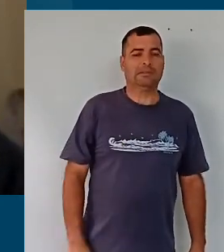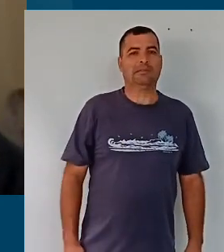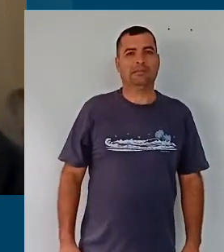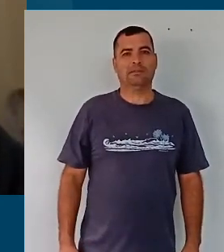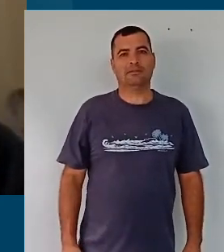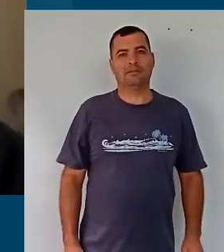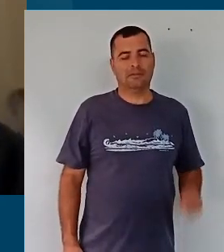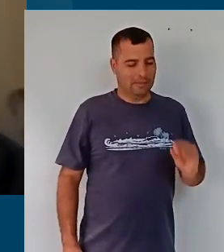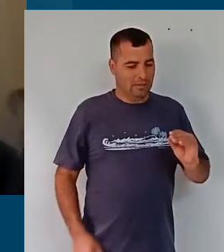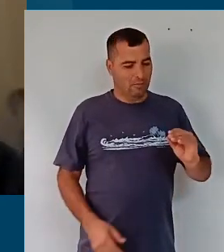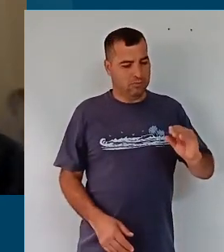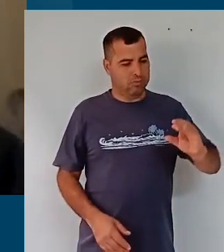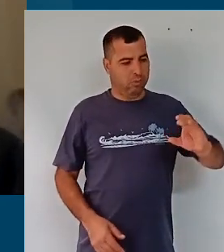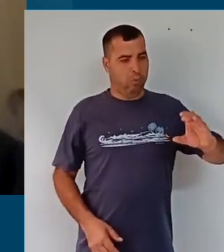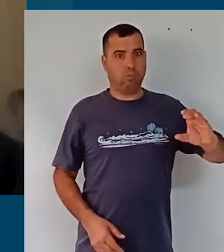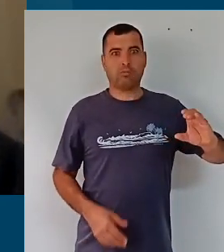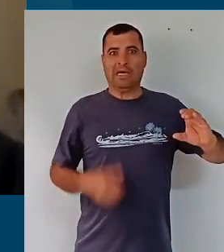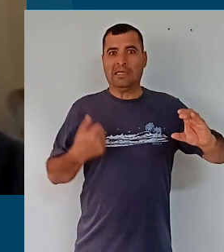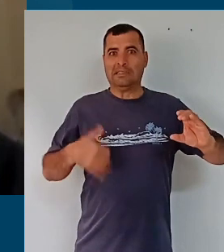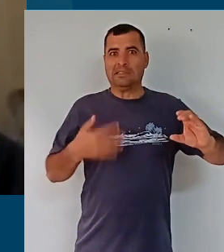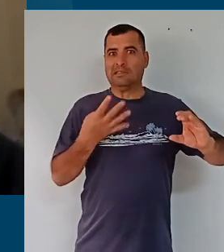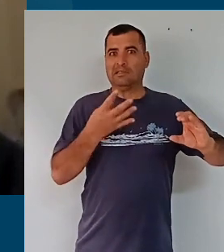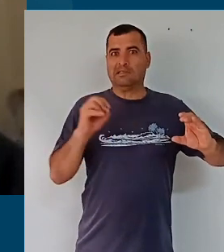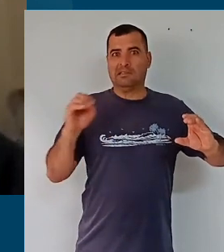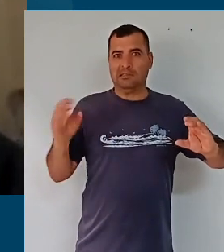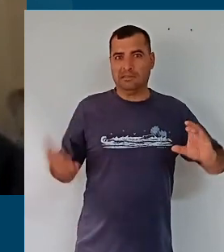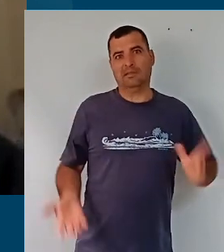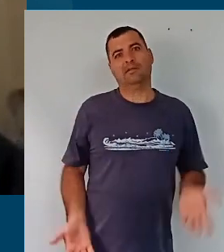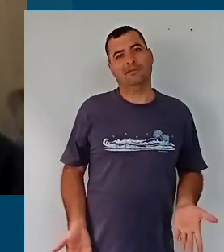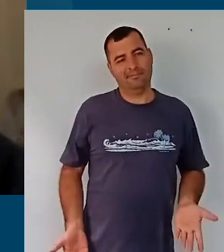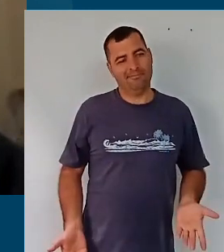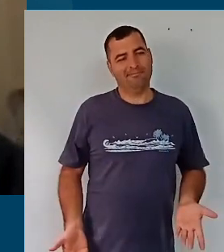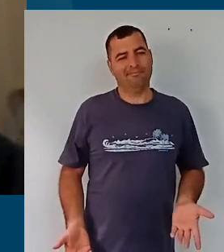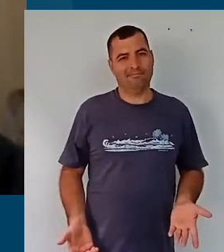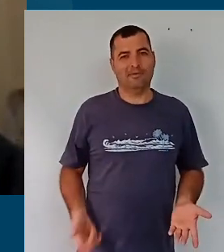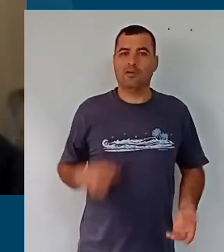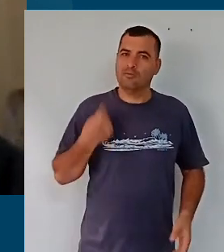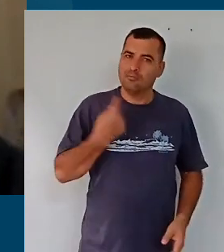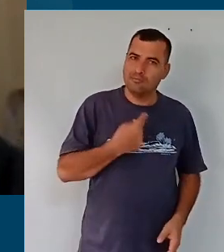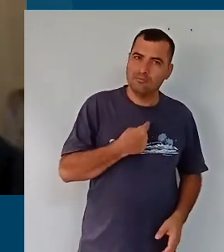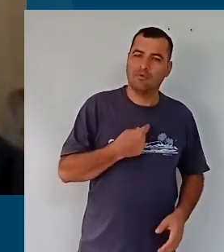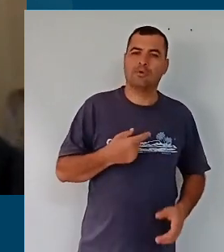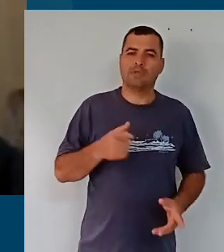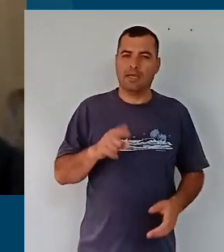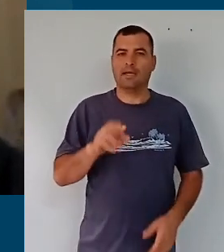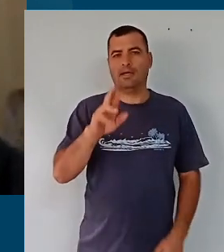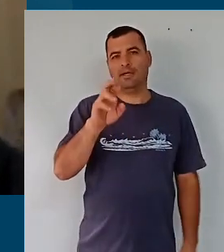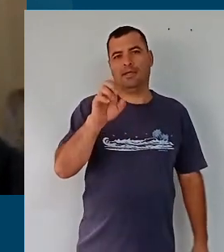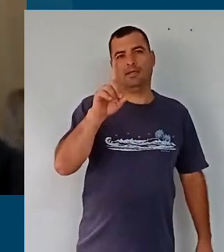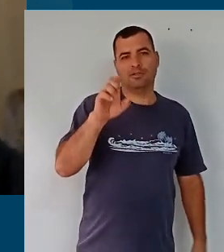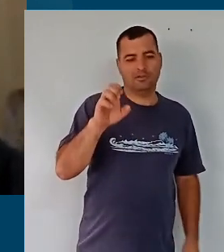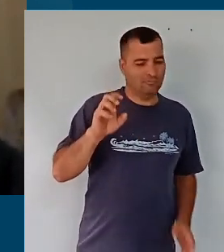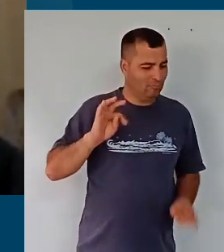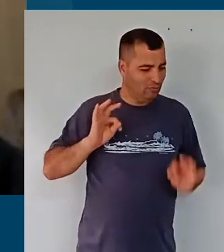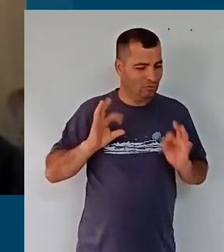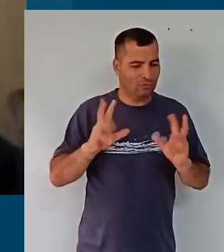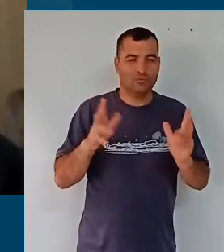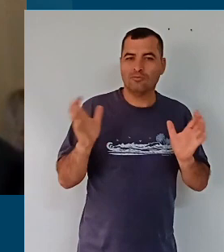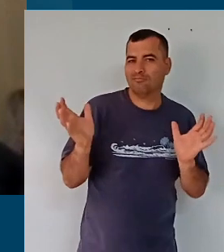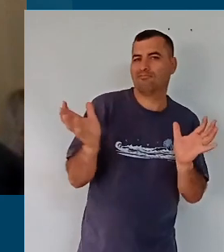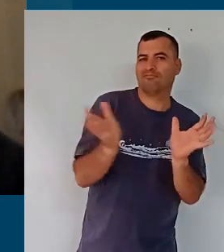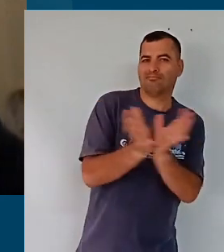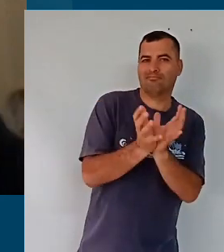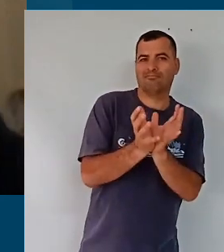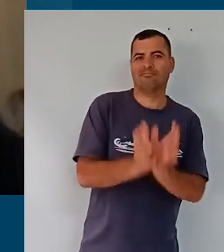páginas. E isso é um exercício, né? De rede, é um exercício coletivo.